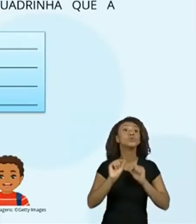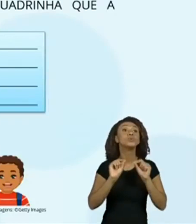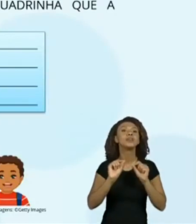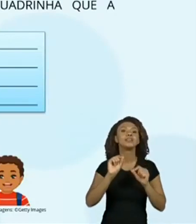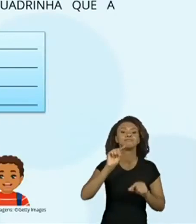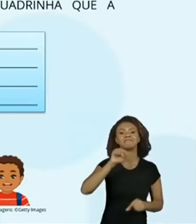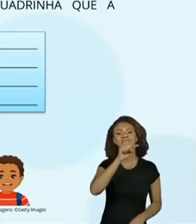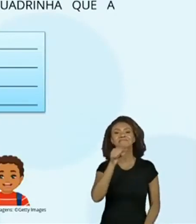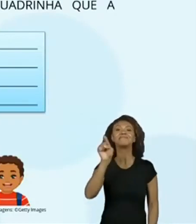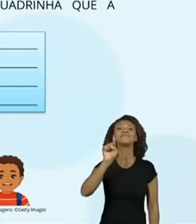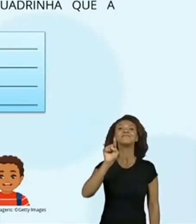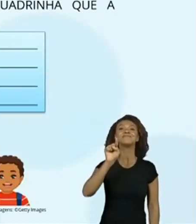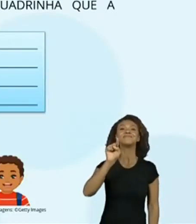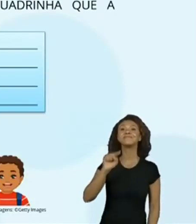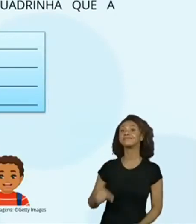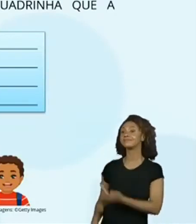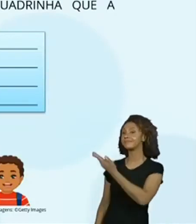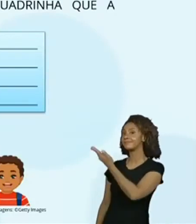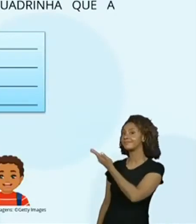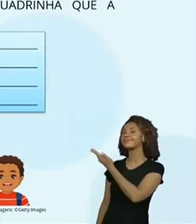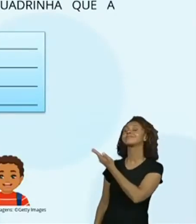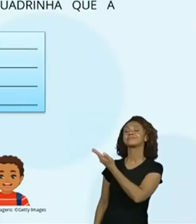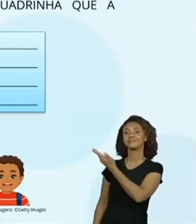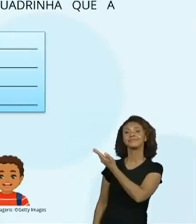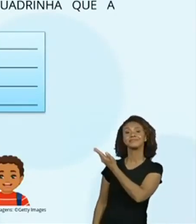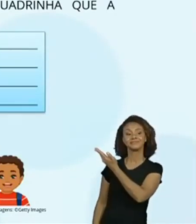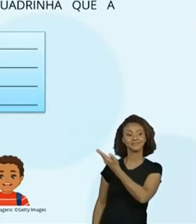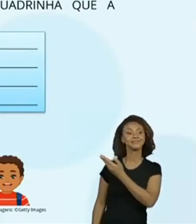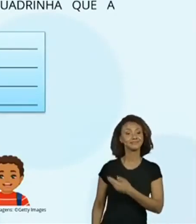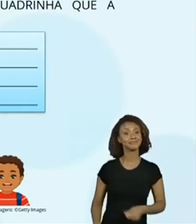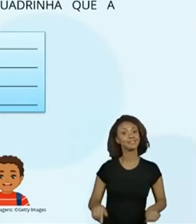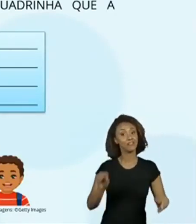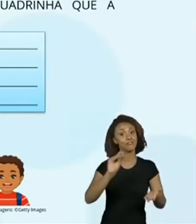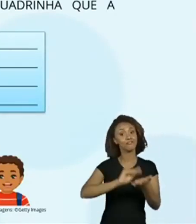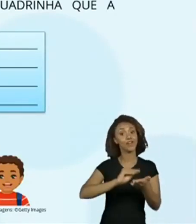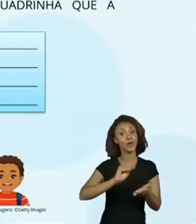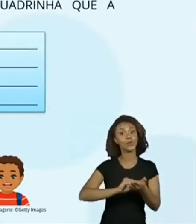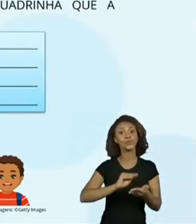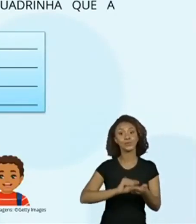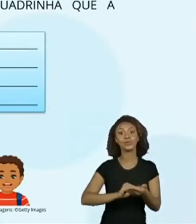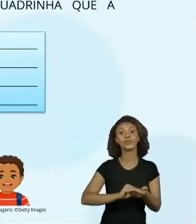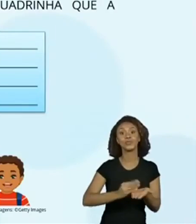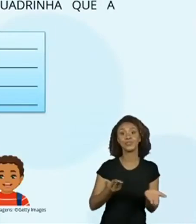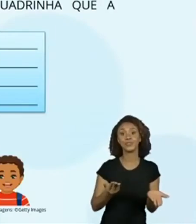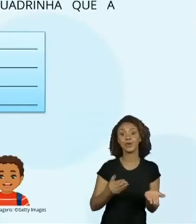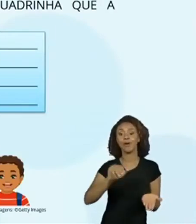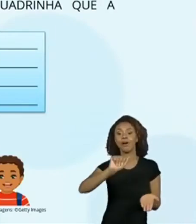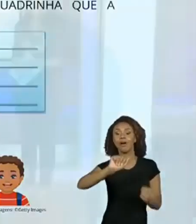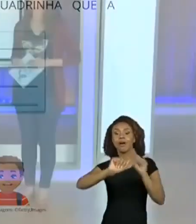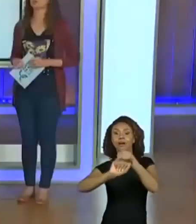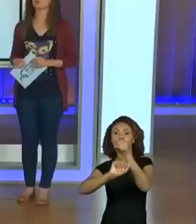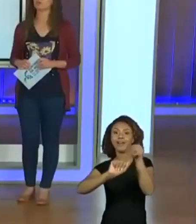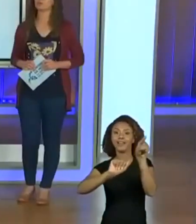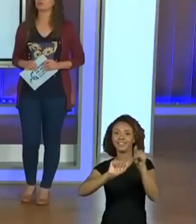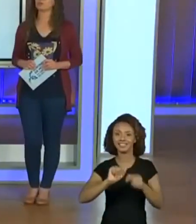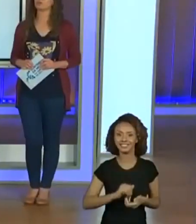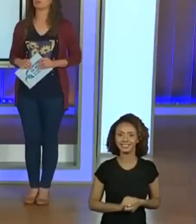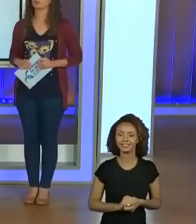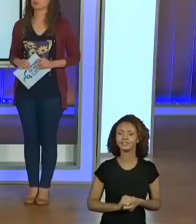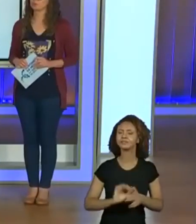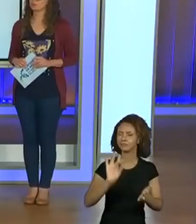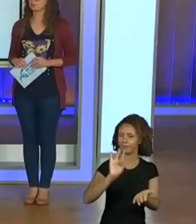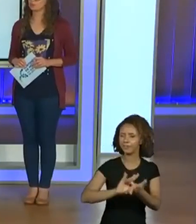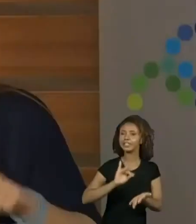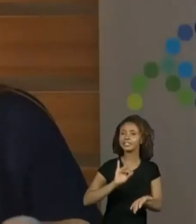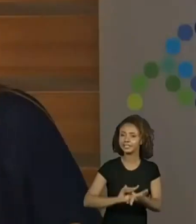Isso. Ela usou duas boas letras para escrever mão, mas ainda precisava ter o M lá, né, professora? E, na verdade, é até